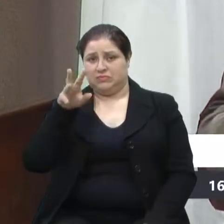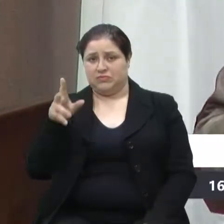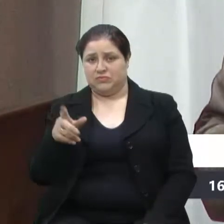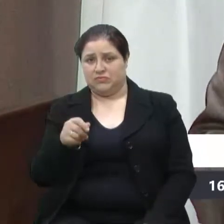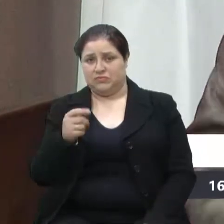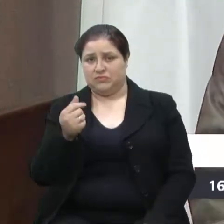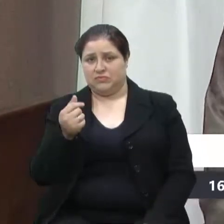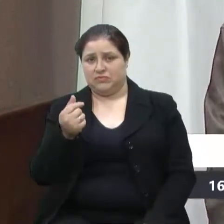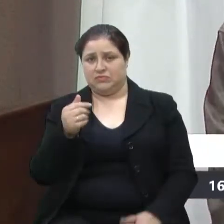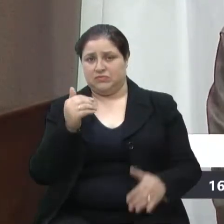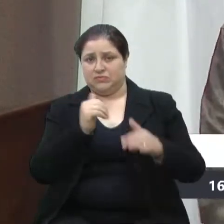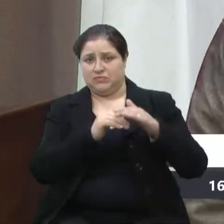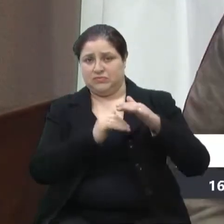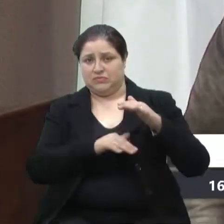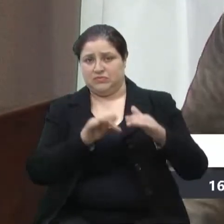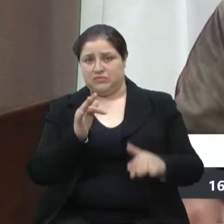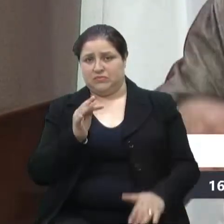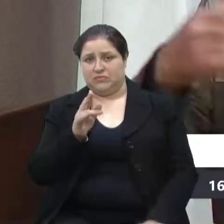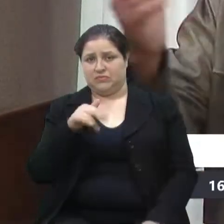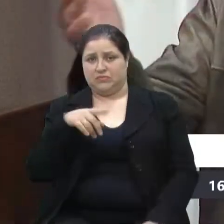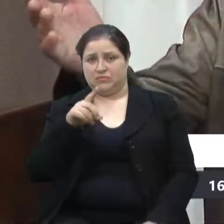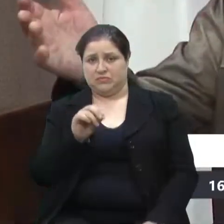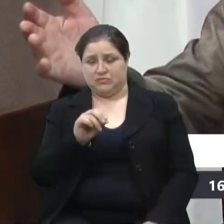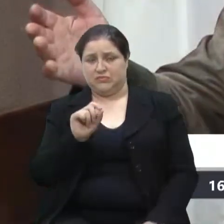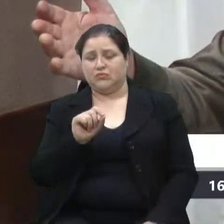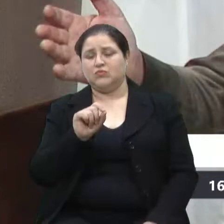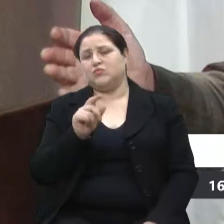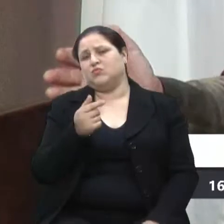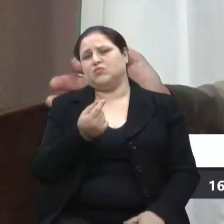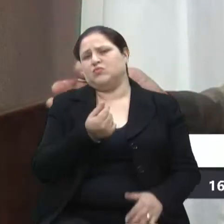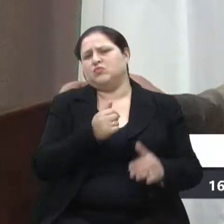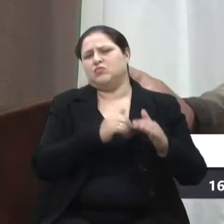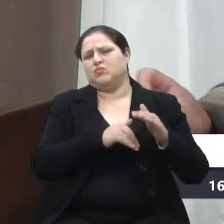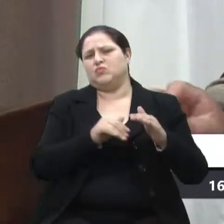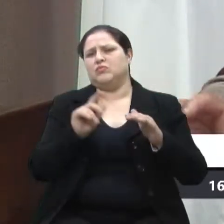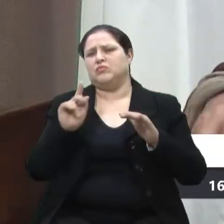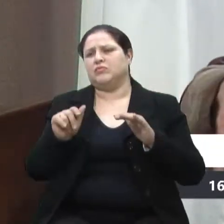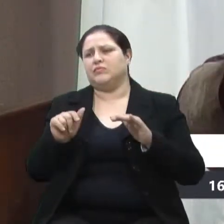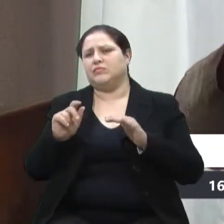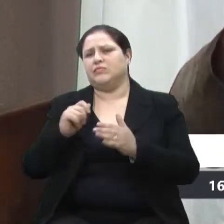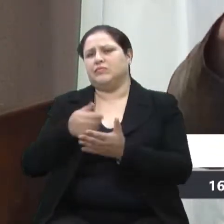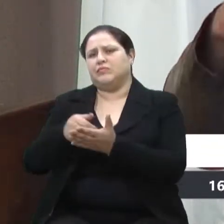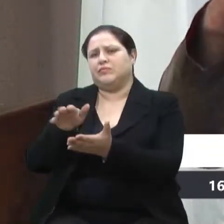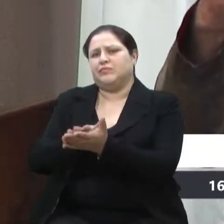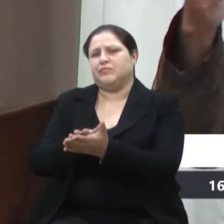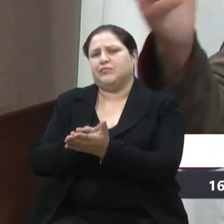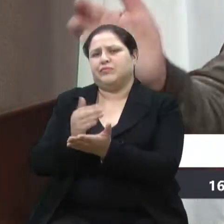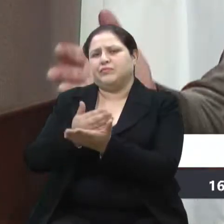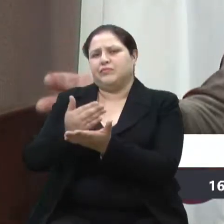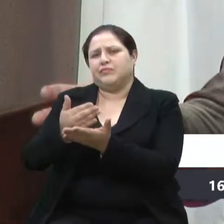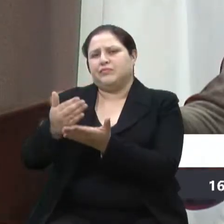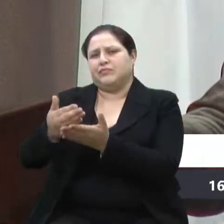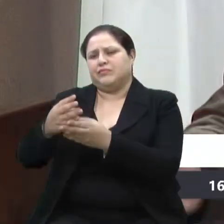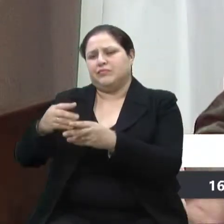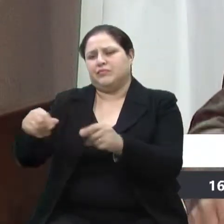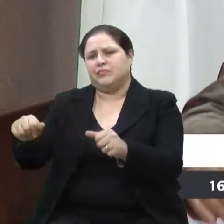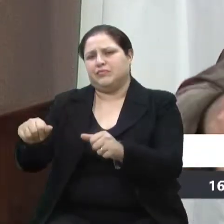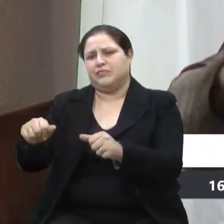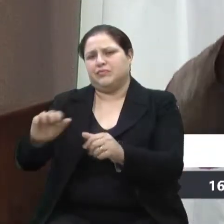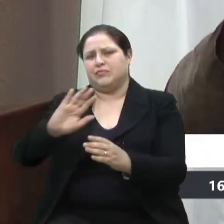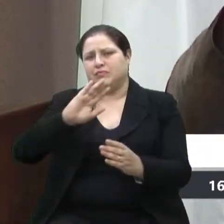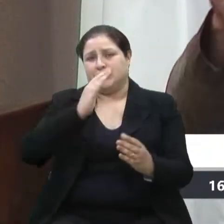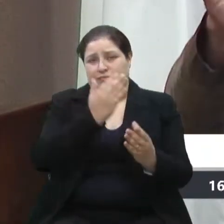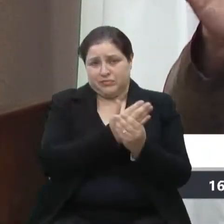2 milhões do fundo, que vem de multas de parcelamento de solo, que vem de ações judiciais,